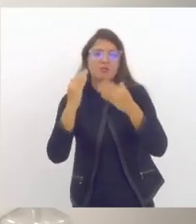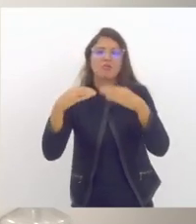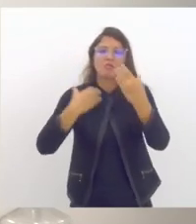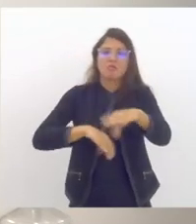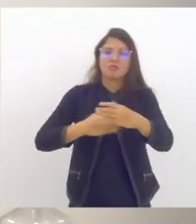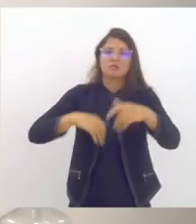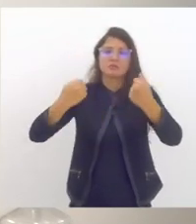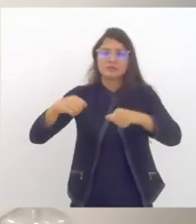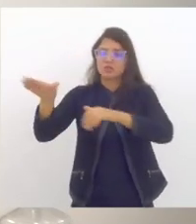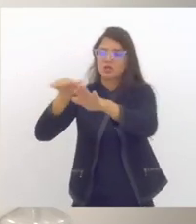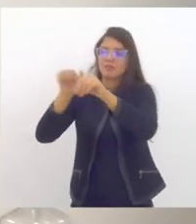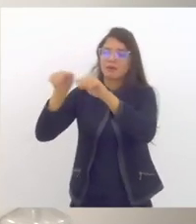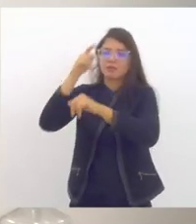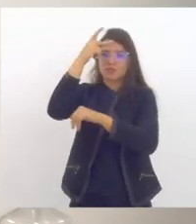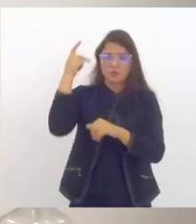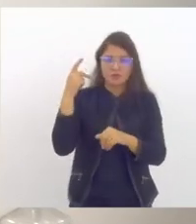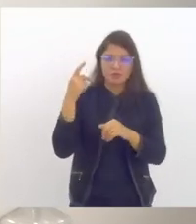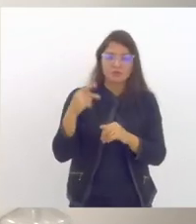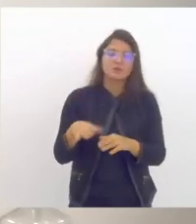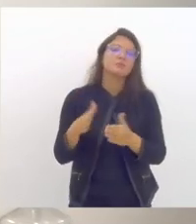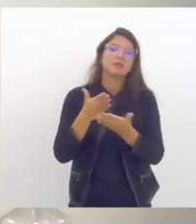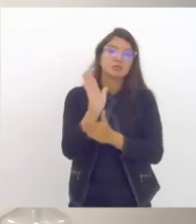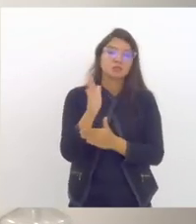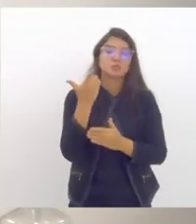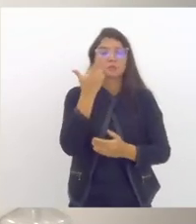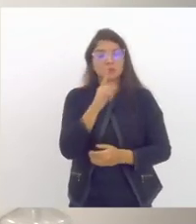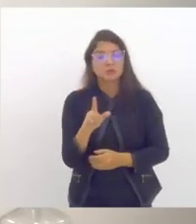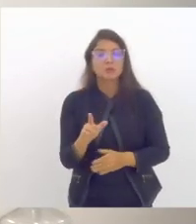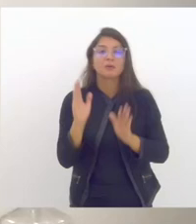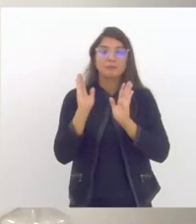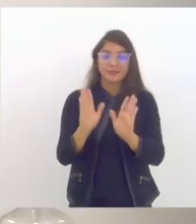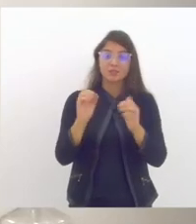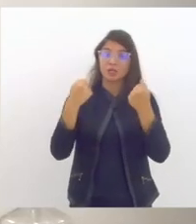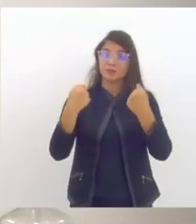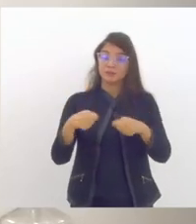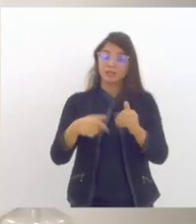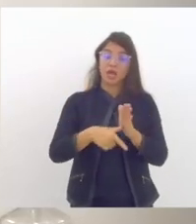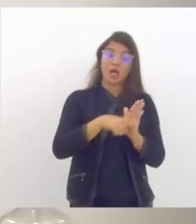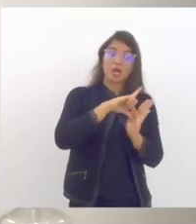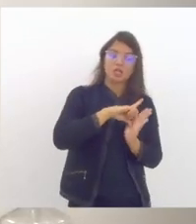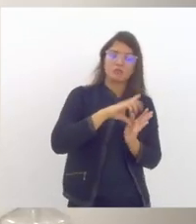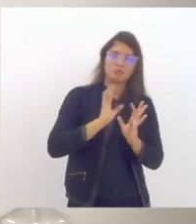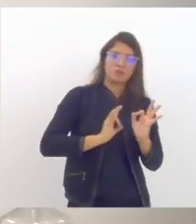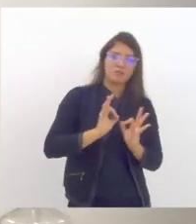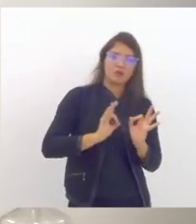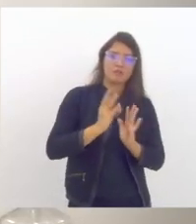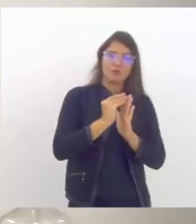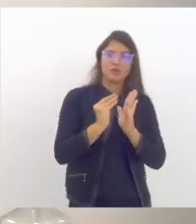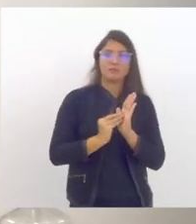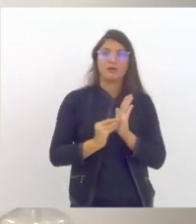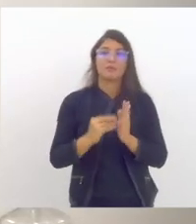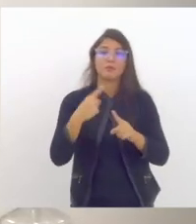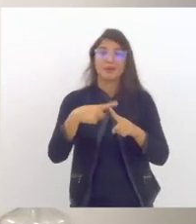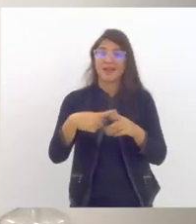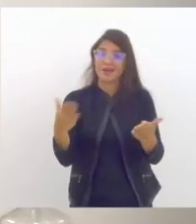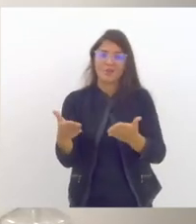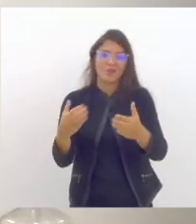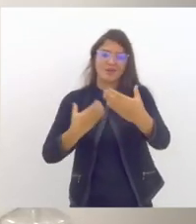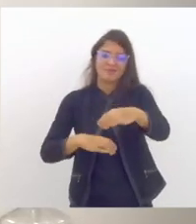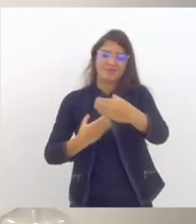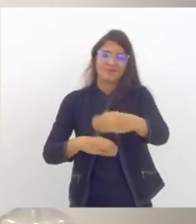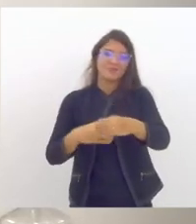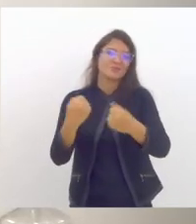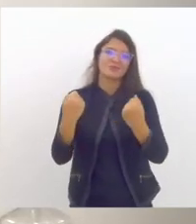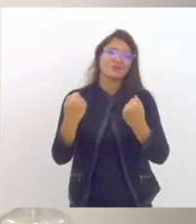a incorporação desses profissionais de forma permanente à rede é porque a gente tem que dar esses dois passos nesse momento agora não é possível ter concurso para esses novos